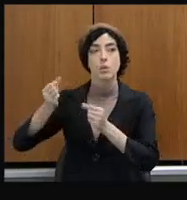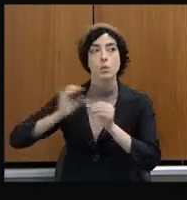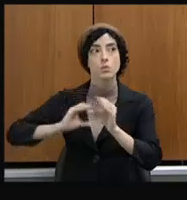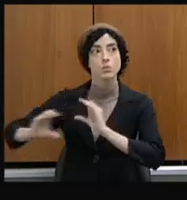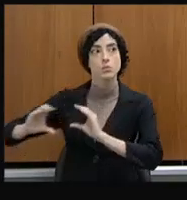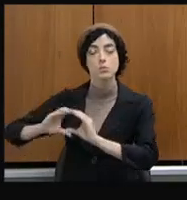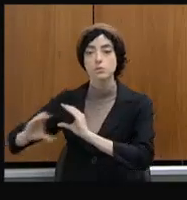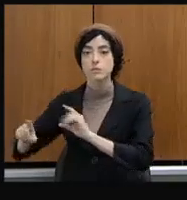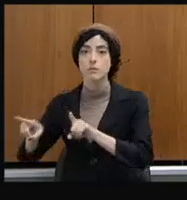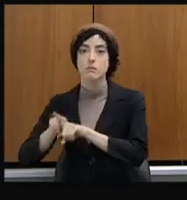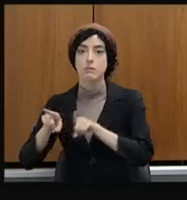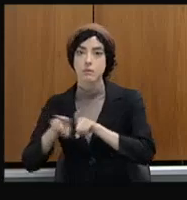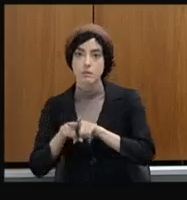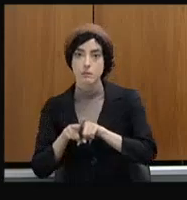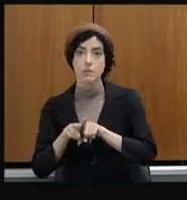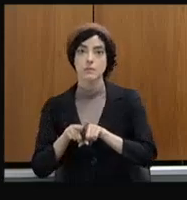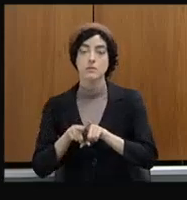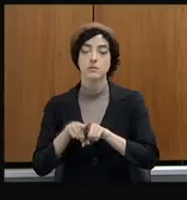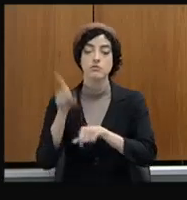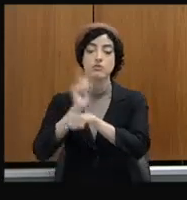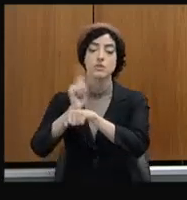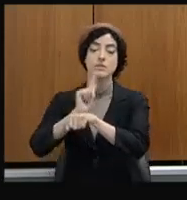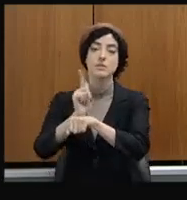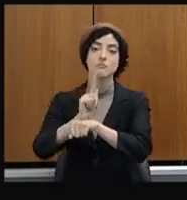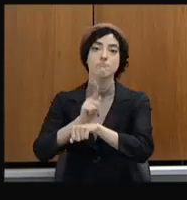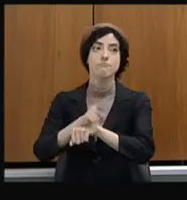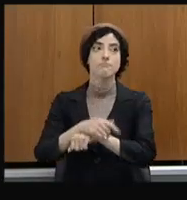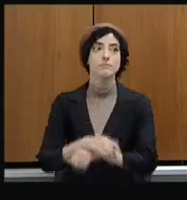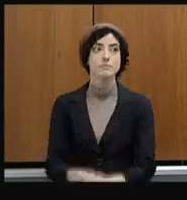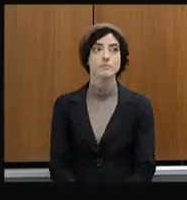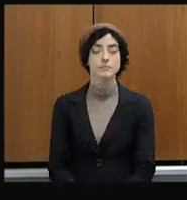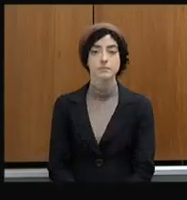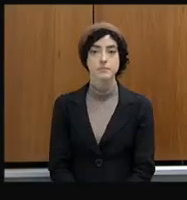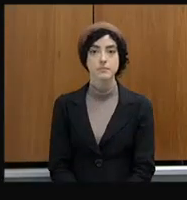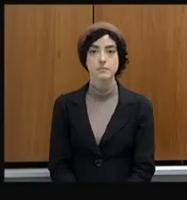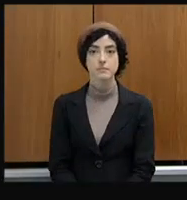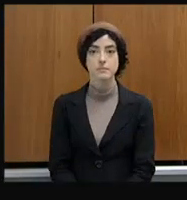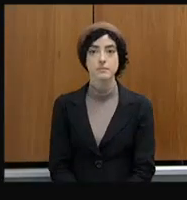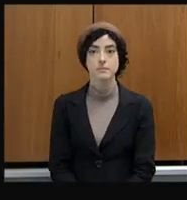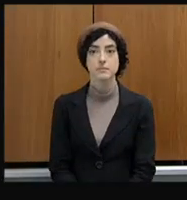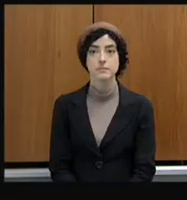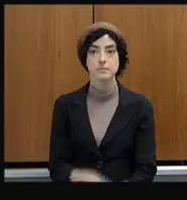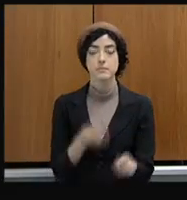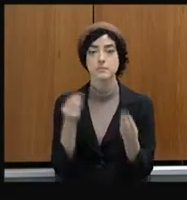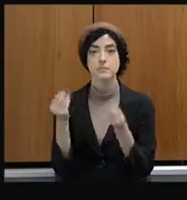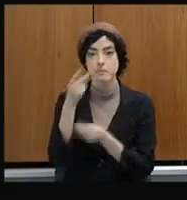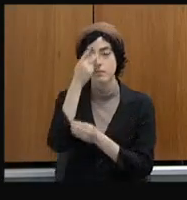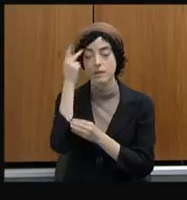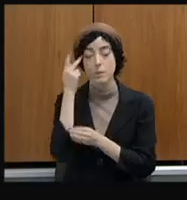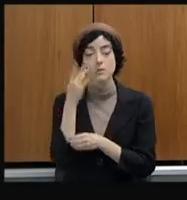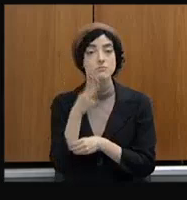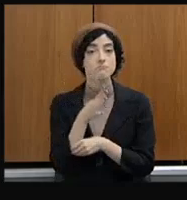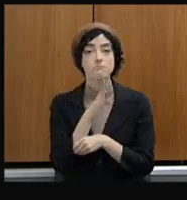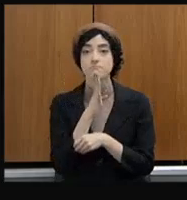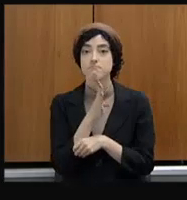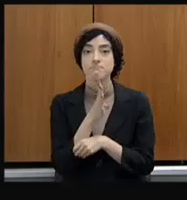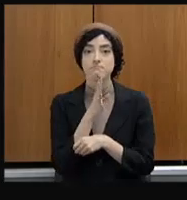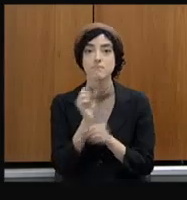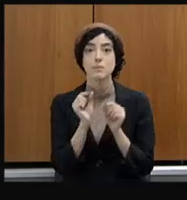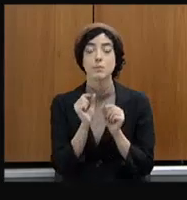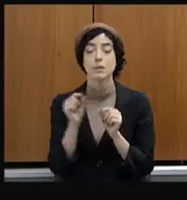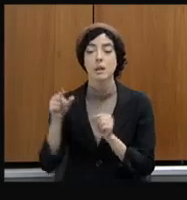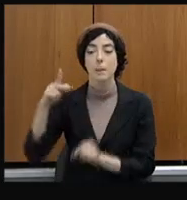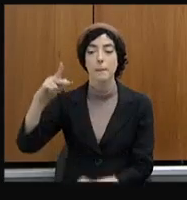quero falar aqui a questão do plantão digital. Muita gente não sabe, esse plantão digital começou a nascer quando o